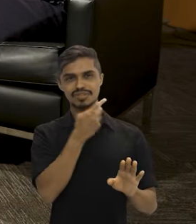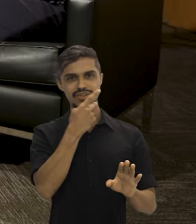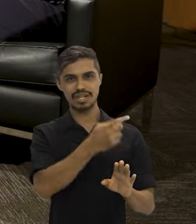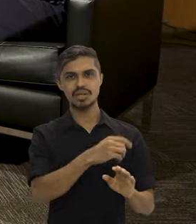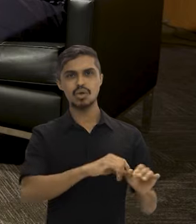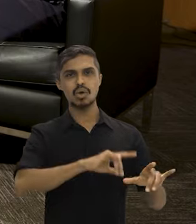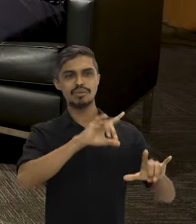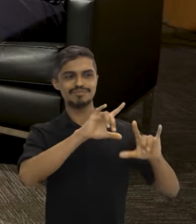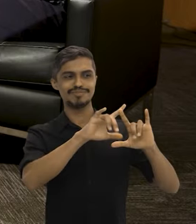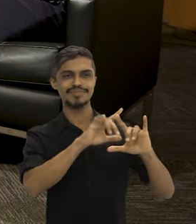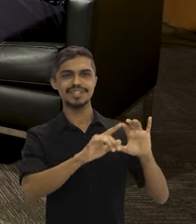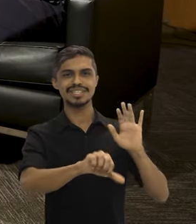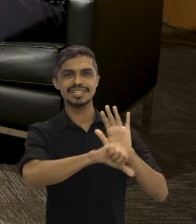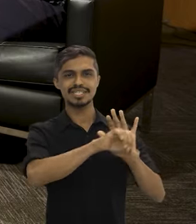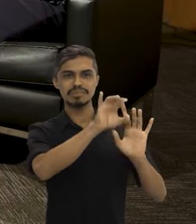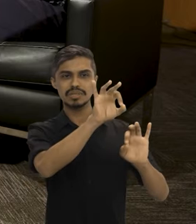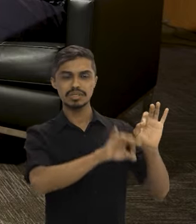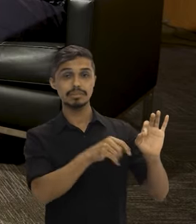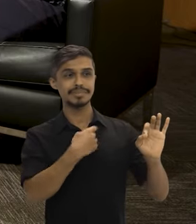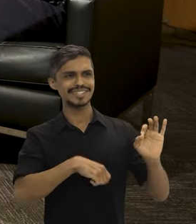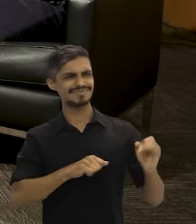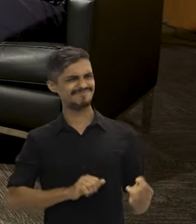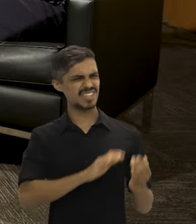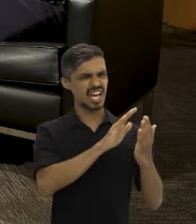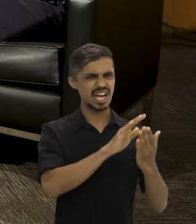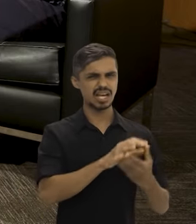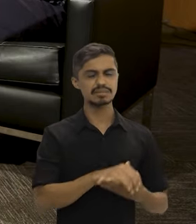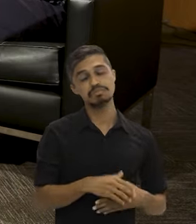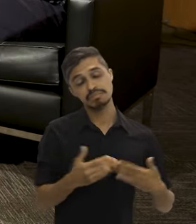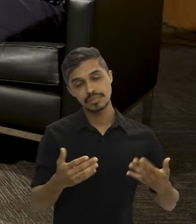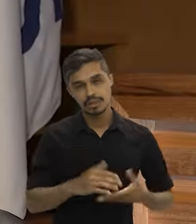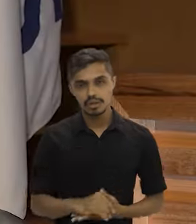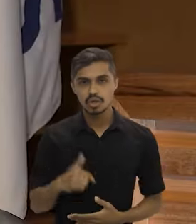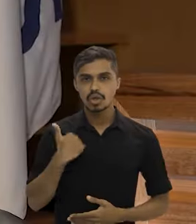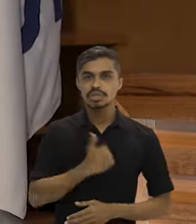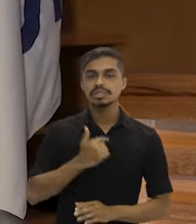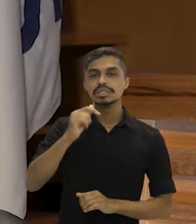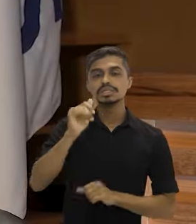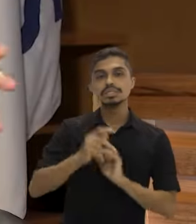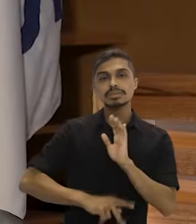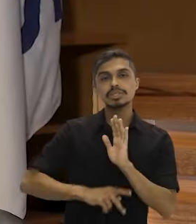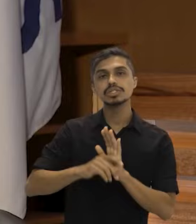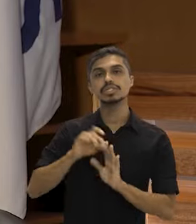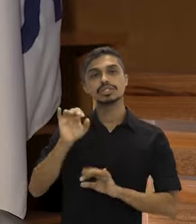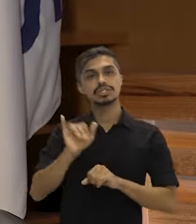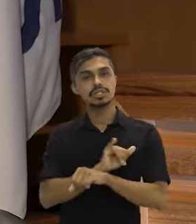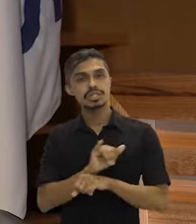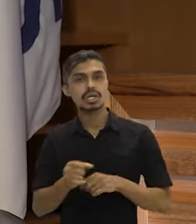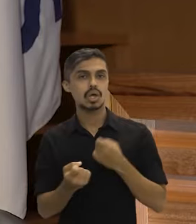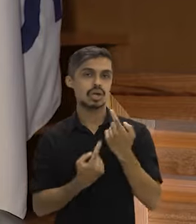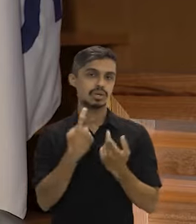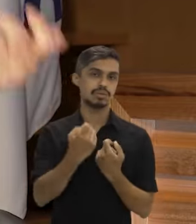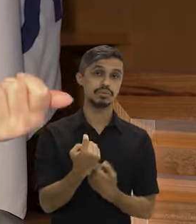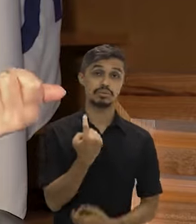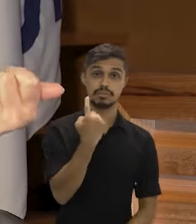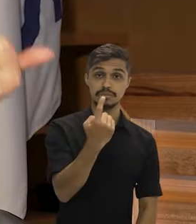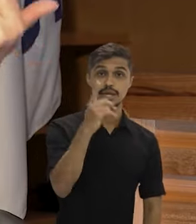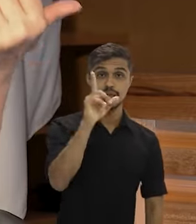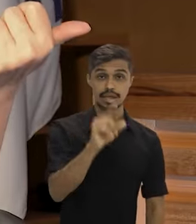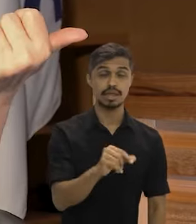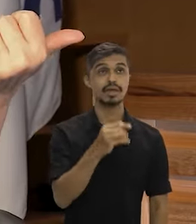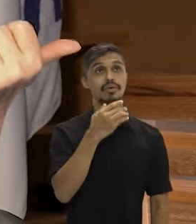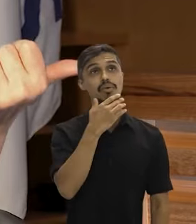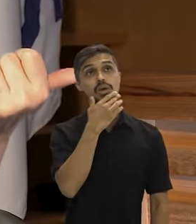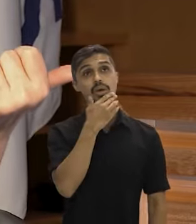eu tinha comentado. O crime é organizado, nós temos que ter uma resposta à altura. Então, nós montamos algumas estratégias. Uma